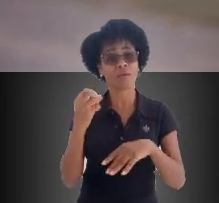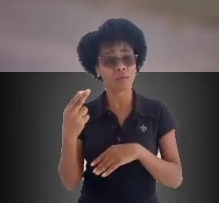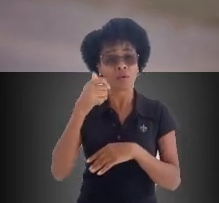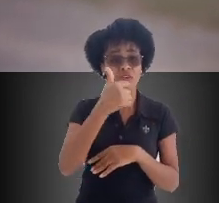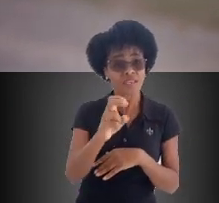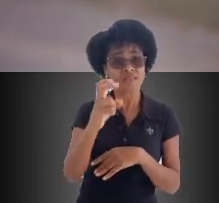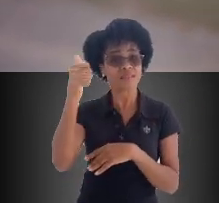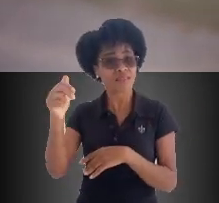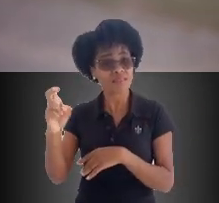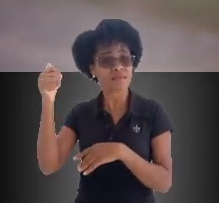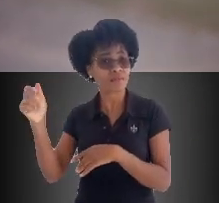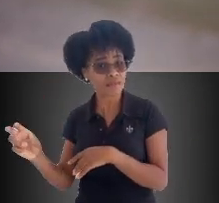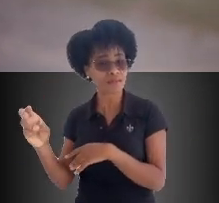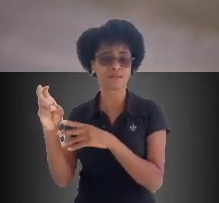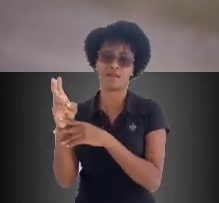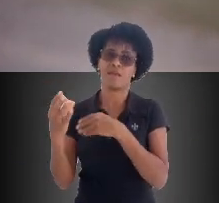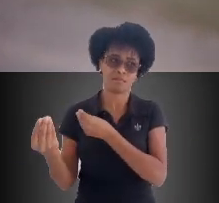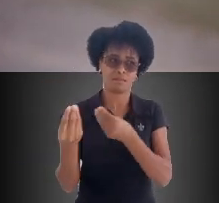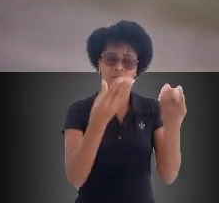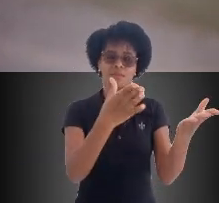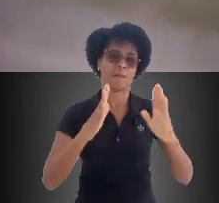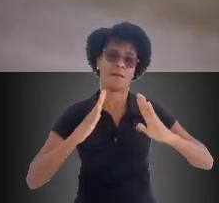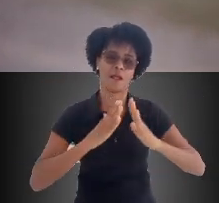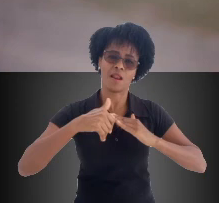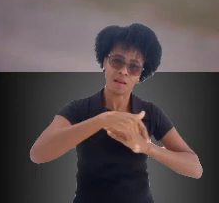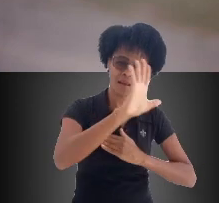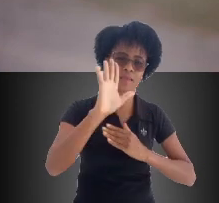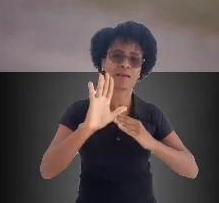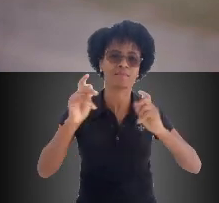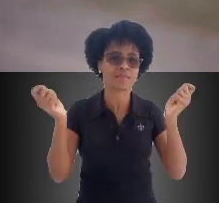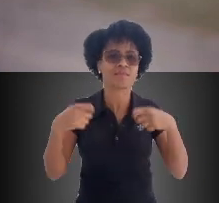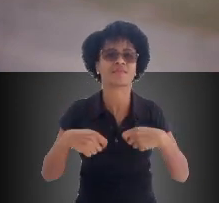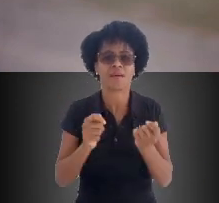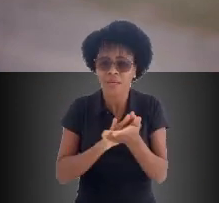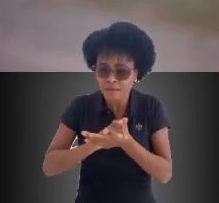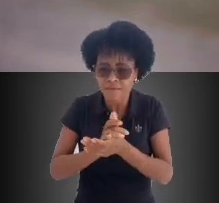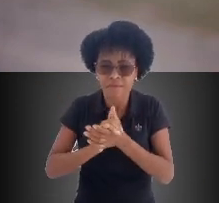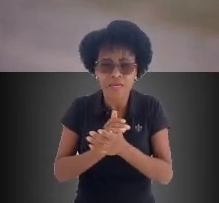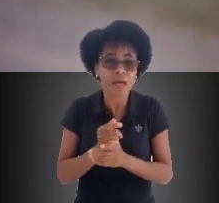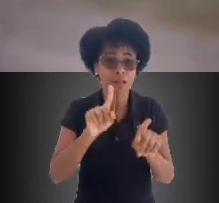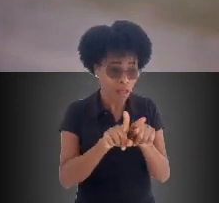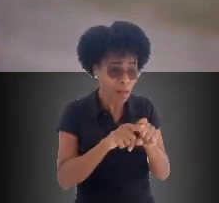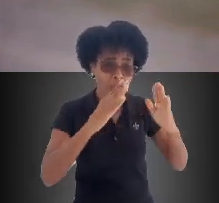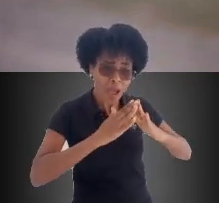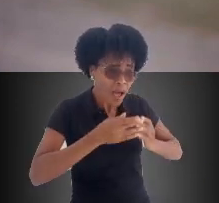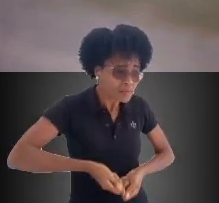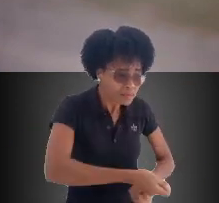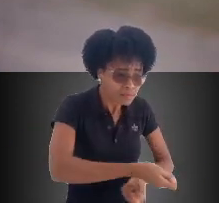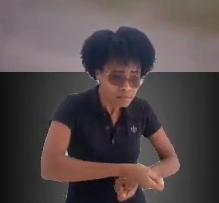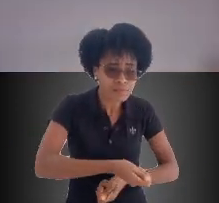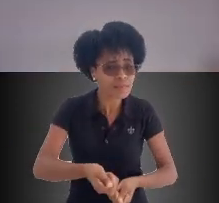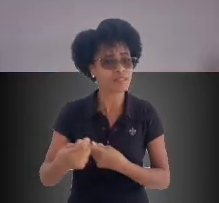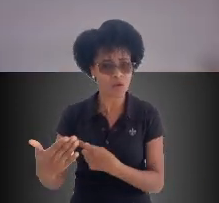quinzenalmente, uma quantidade de sabão para a casa, que ajuda muito. Esse sabão, nós usamos tanto para lavar as mãos, lavar